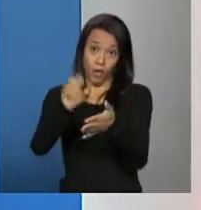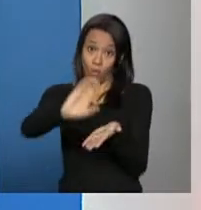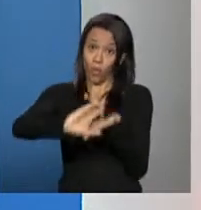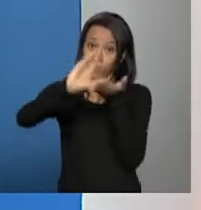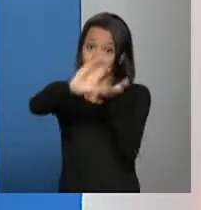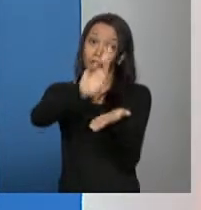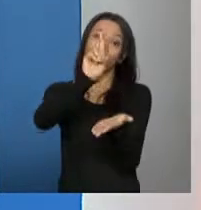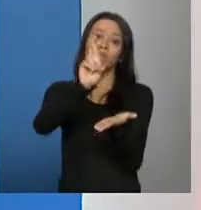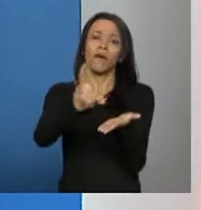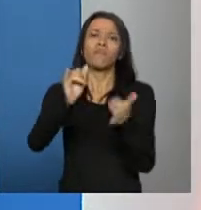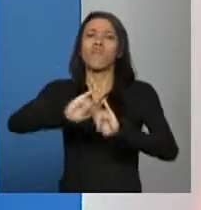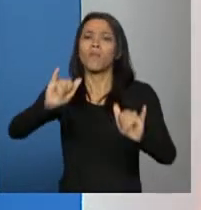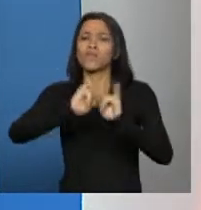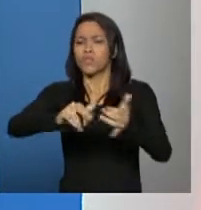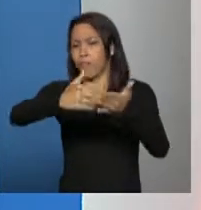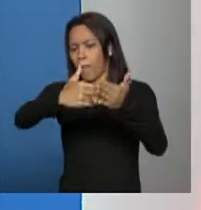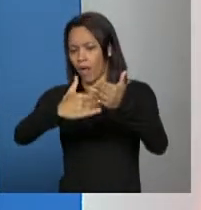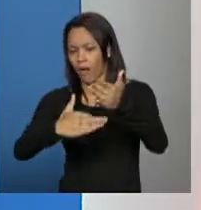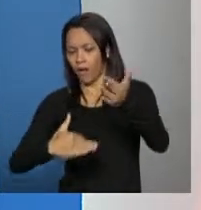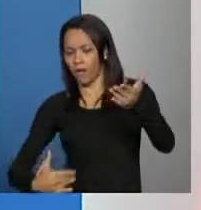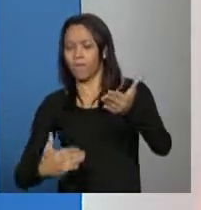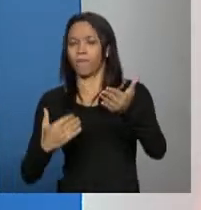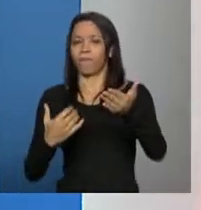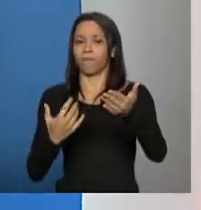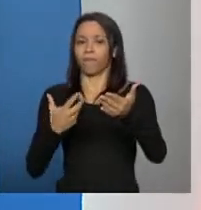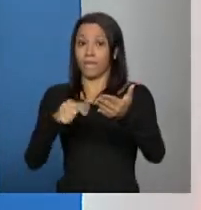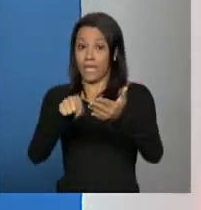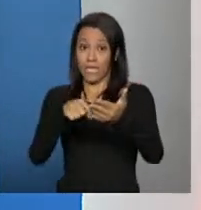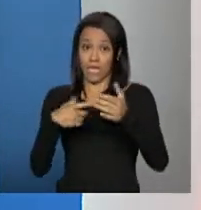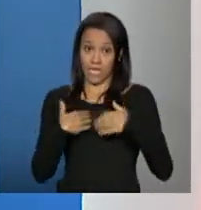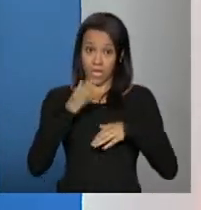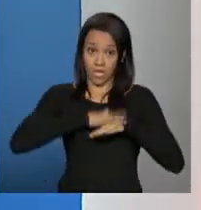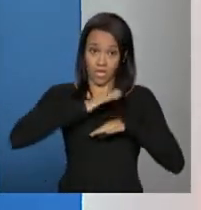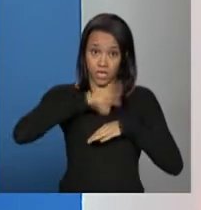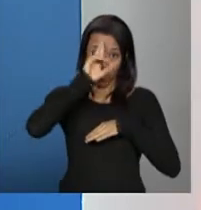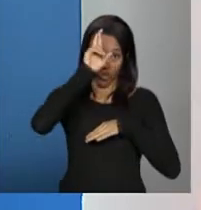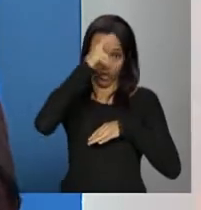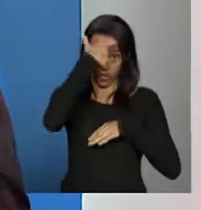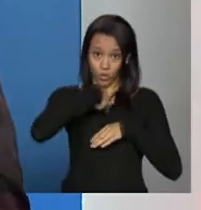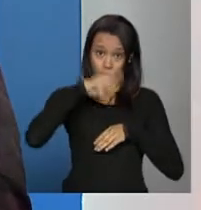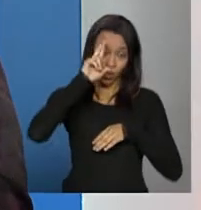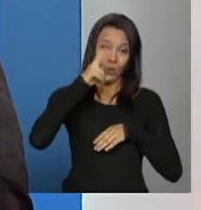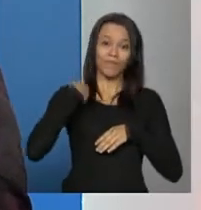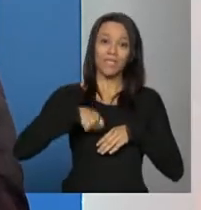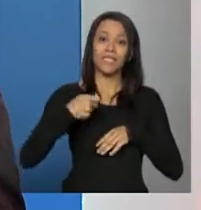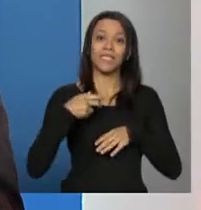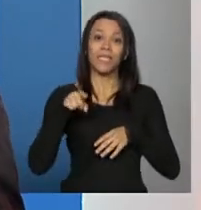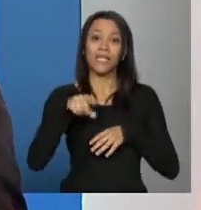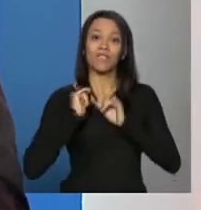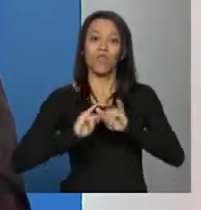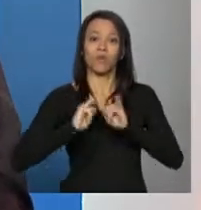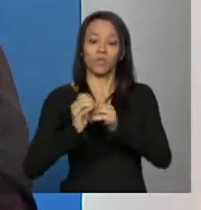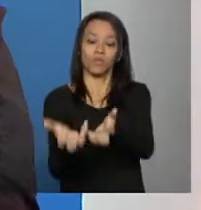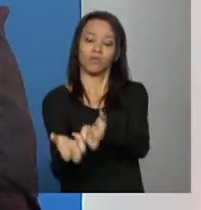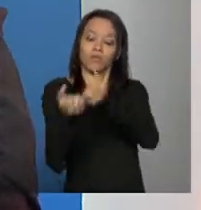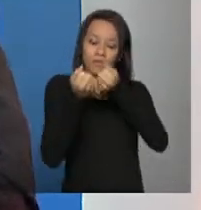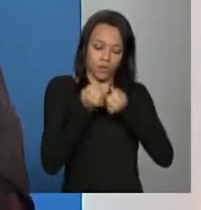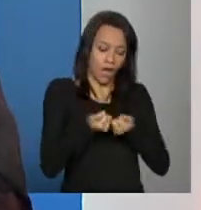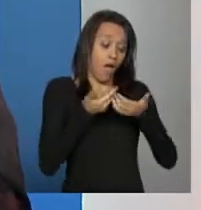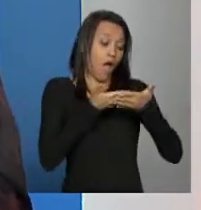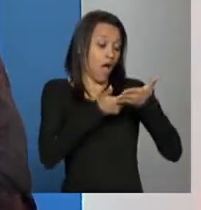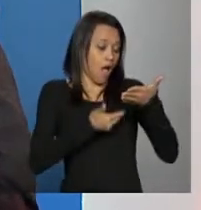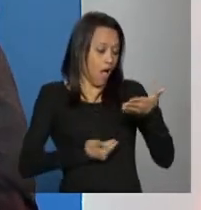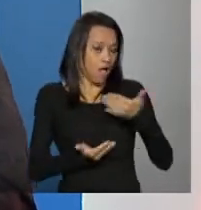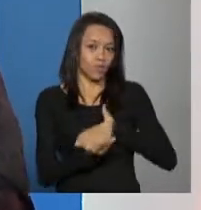que para o gestor que está fazendo o cadastro são de suma importância dados do gestor da entidade